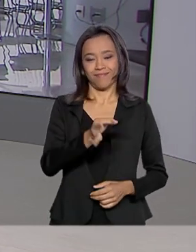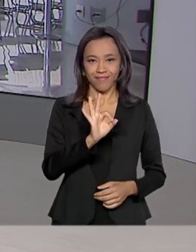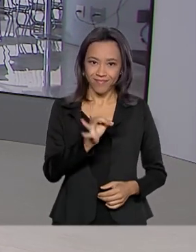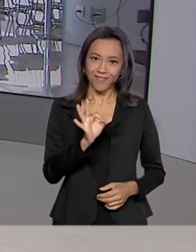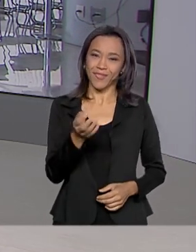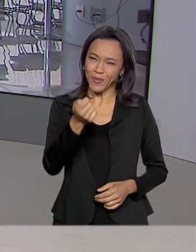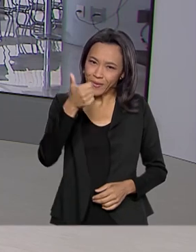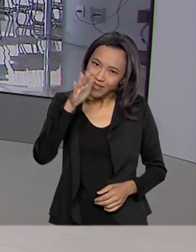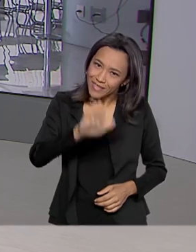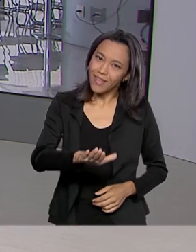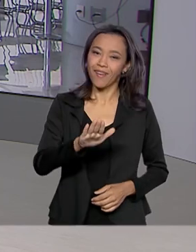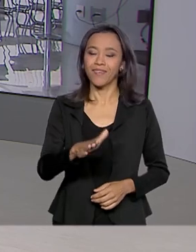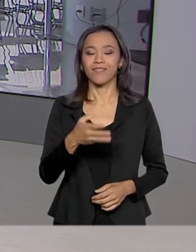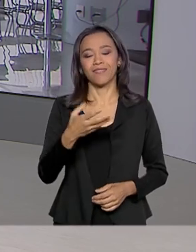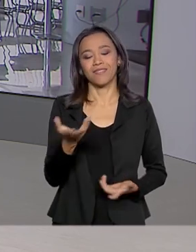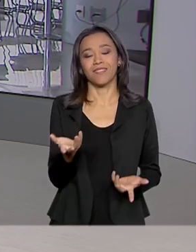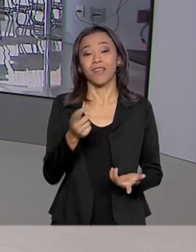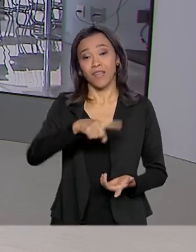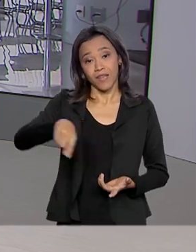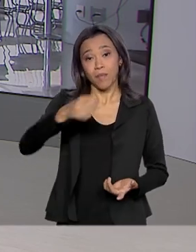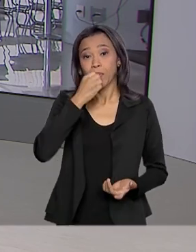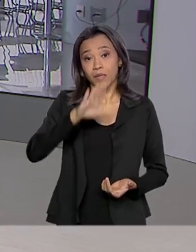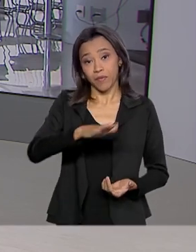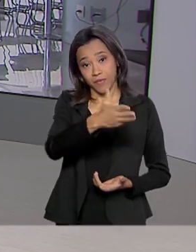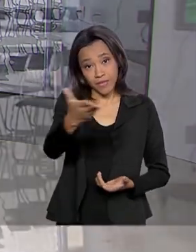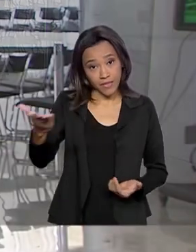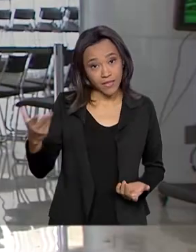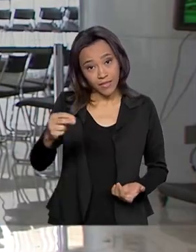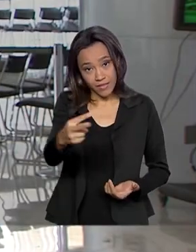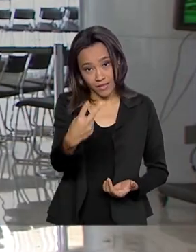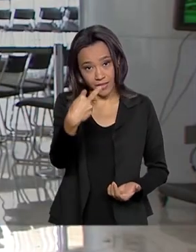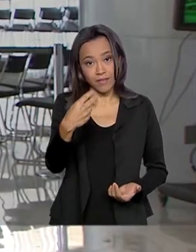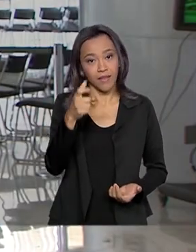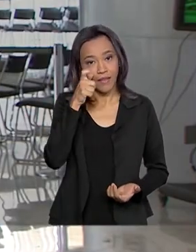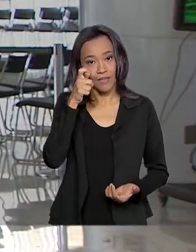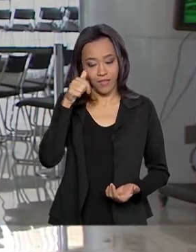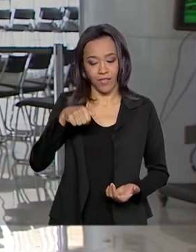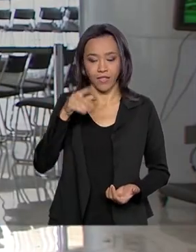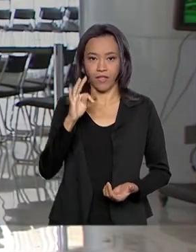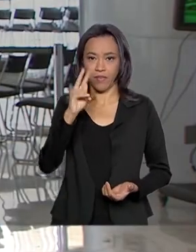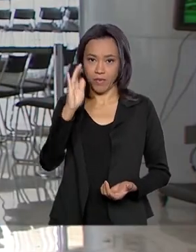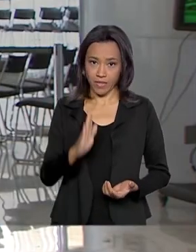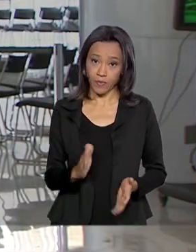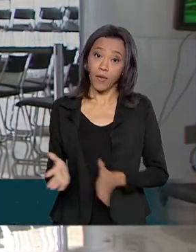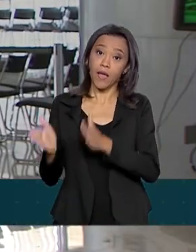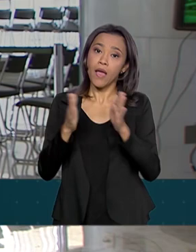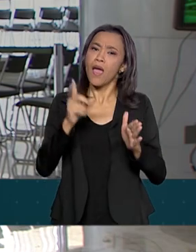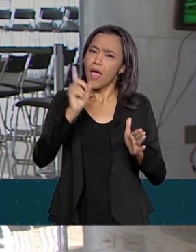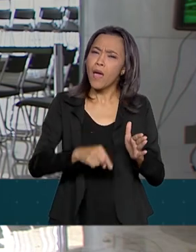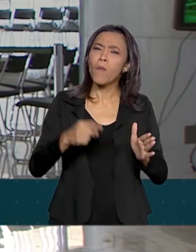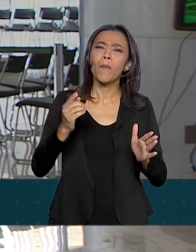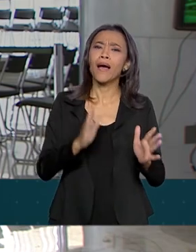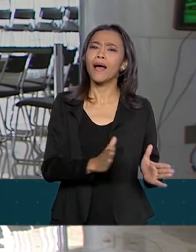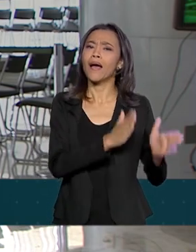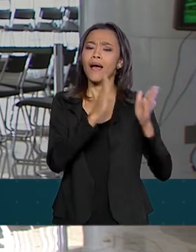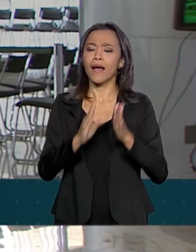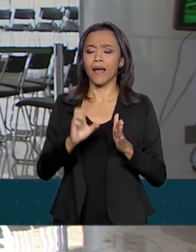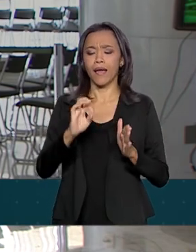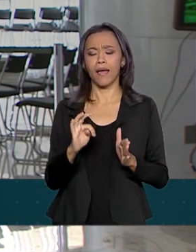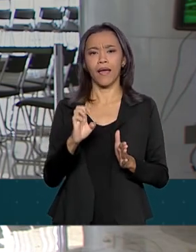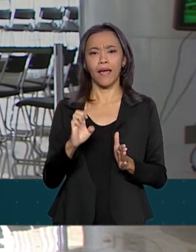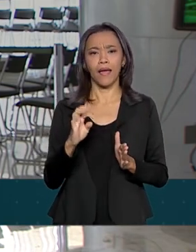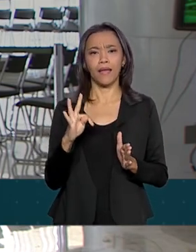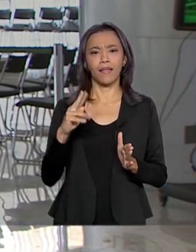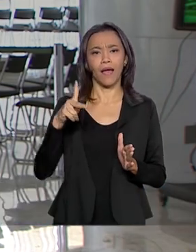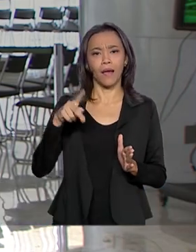Roberto. Quase boa tarde para você, para quem assiste a TV Brasil. E olha só, essa é mais uma etapa do programa Abrácio Marajó, que